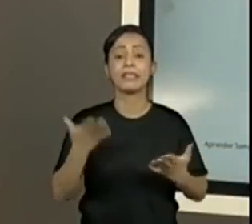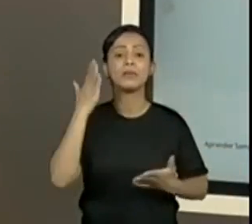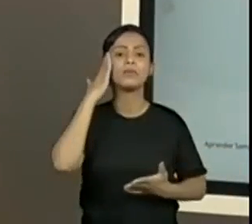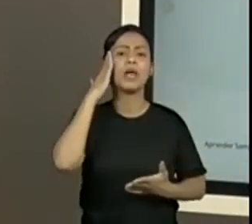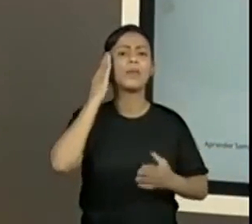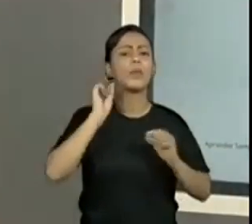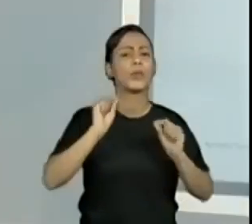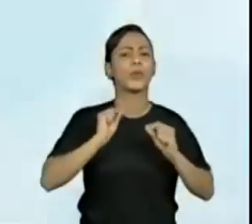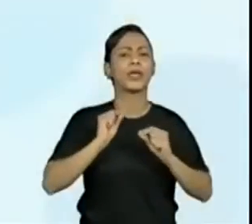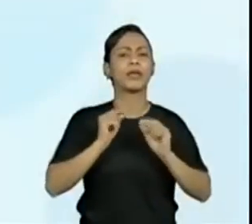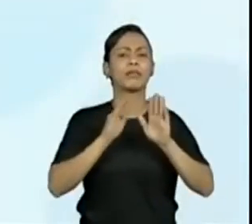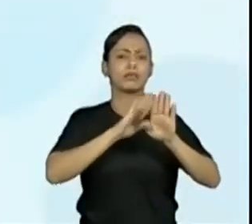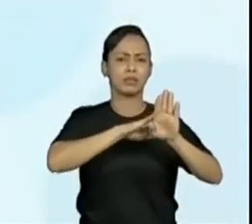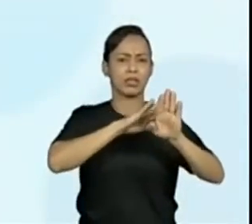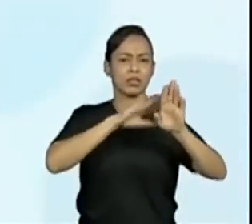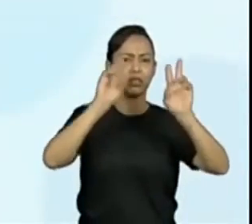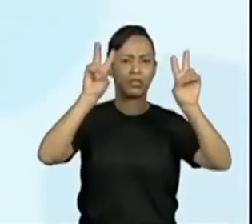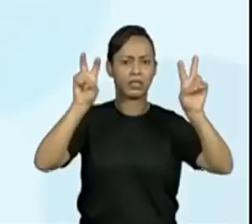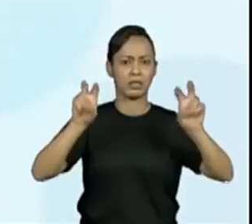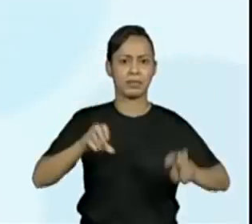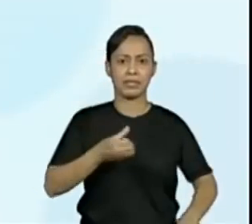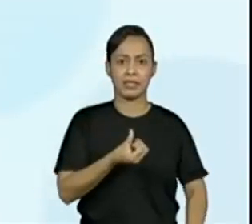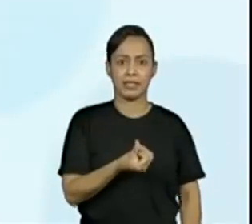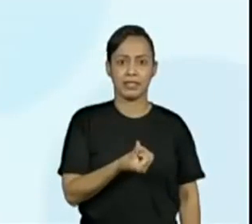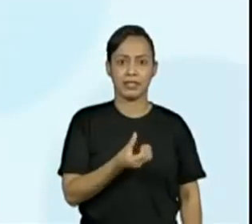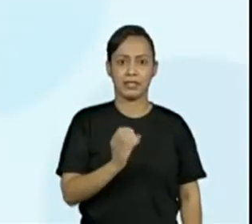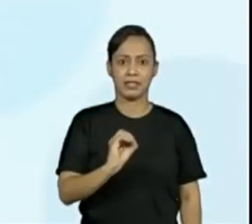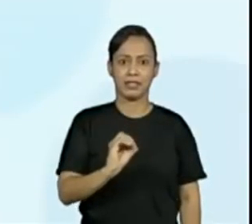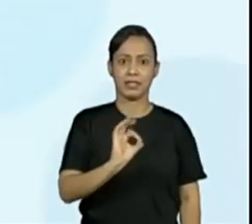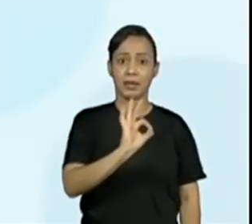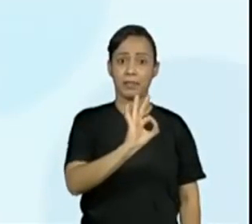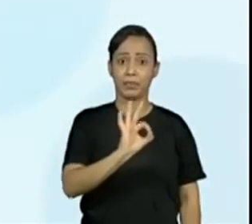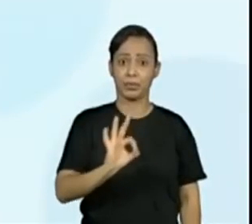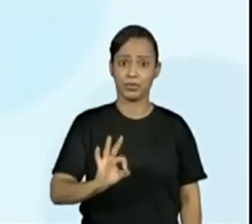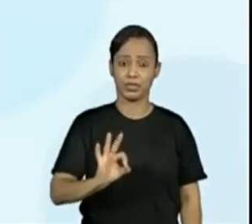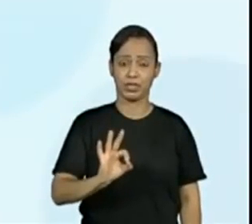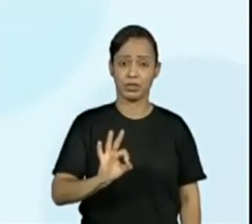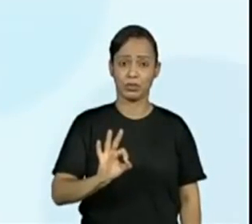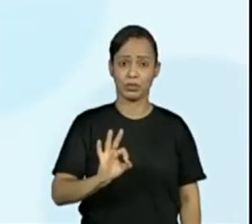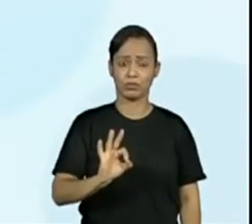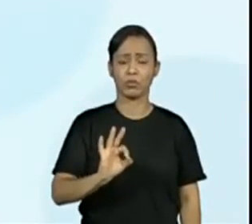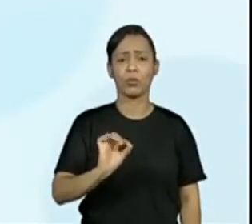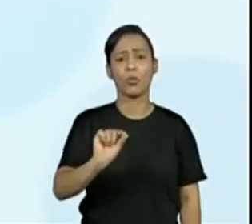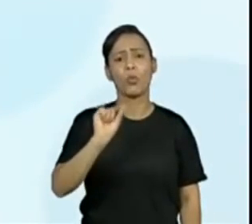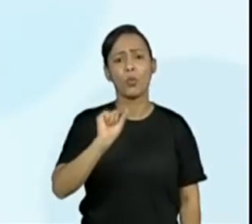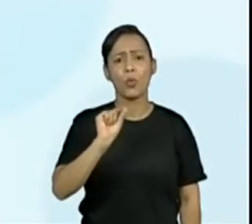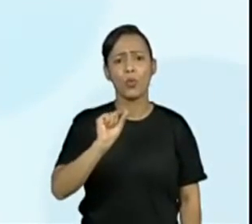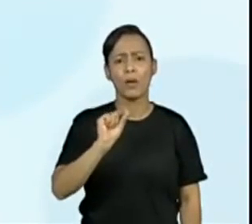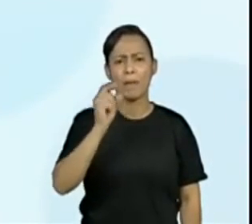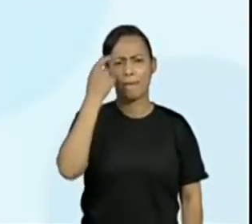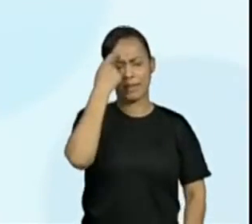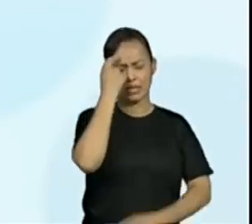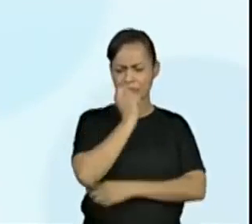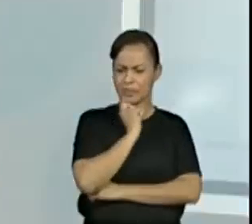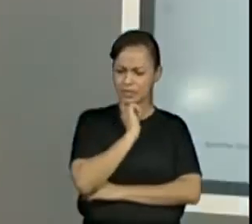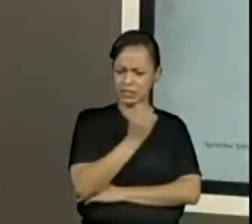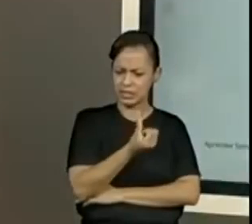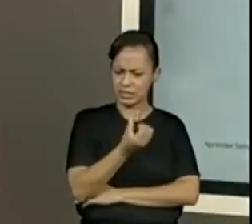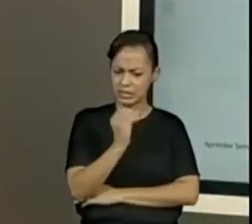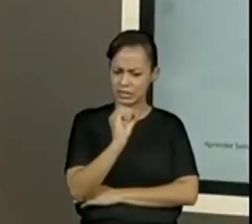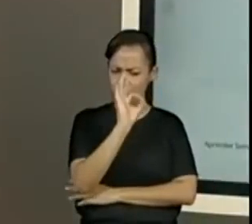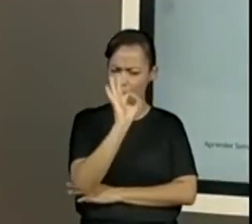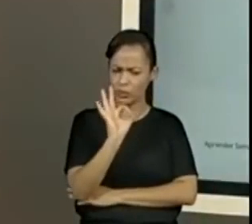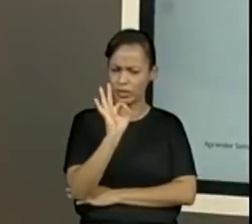60%. É, 60%. Pensa assim, de 0 a 100, 60